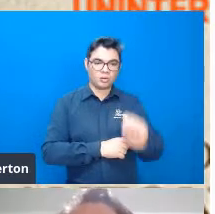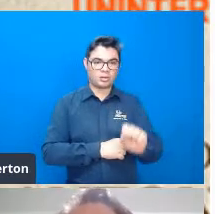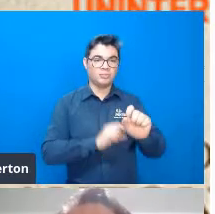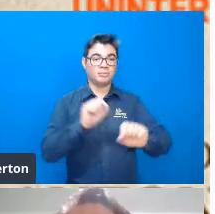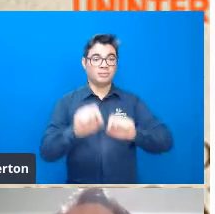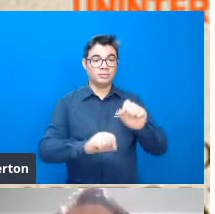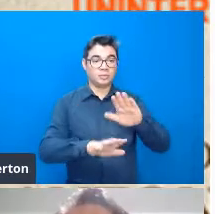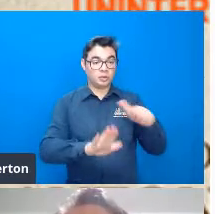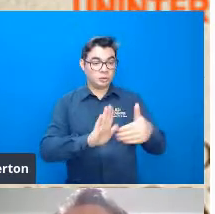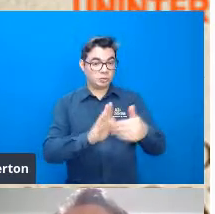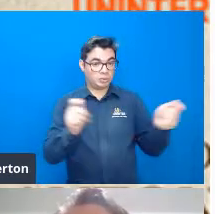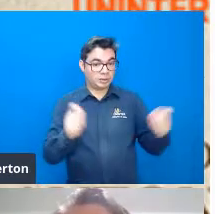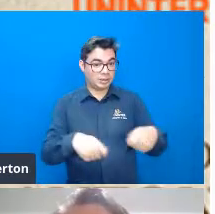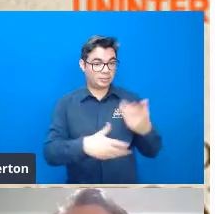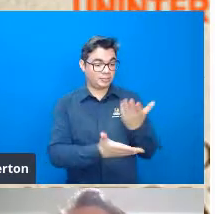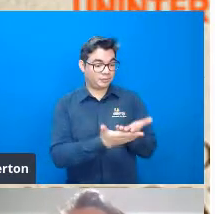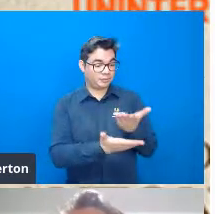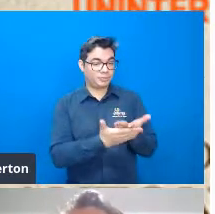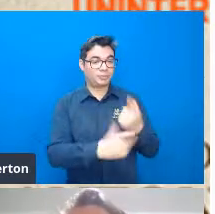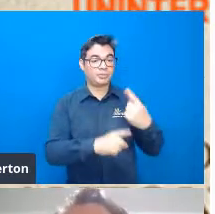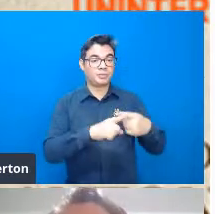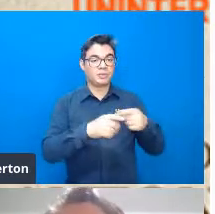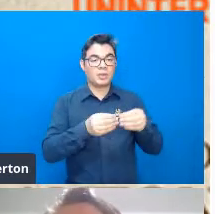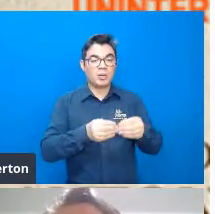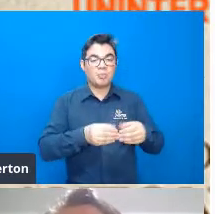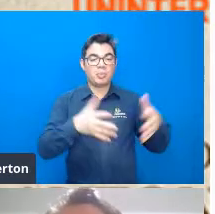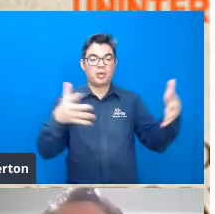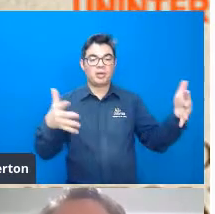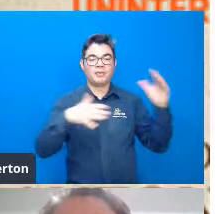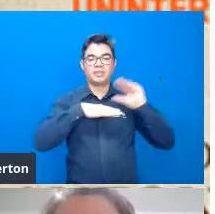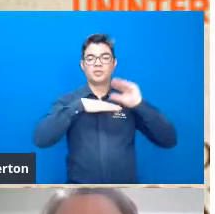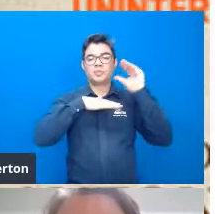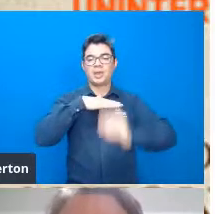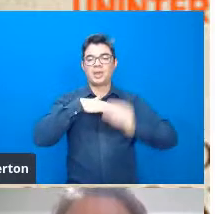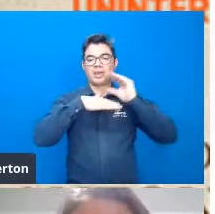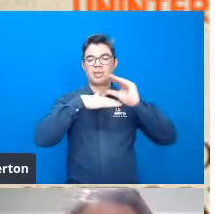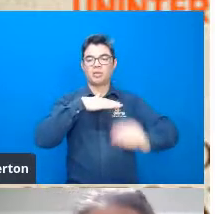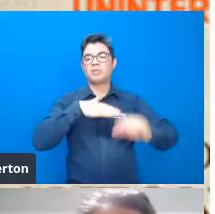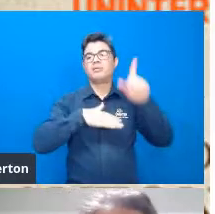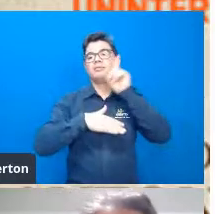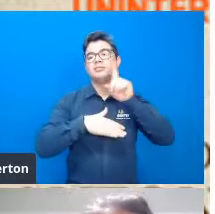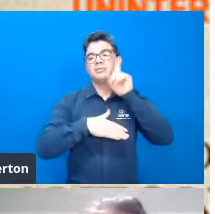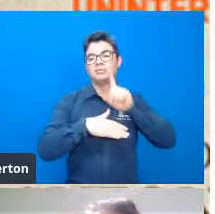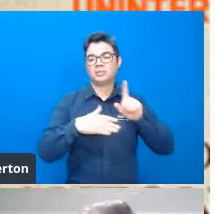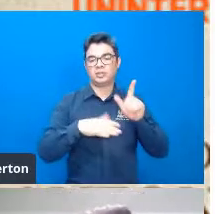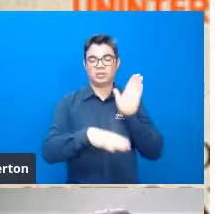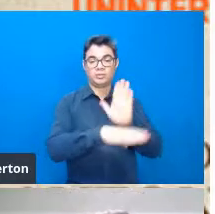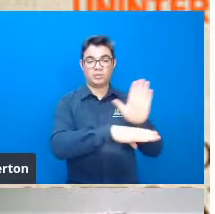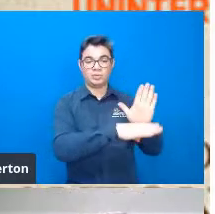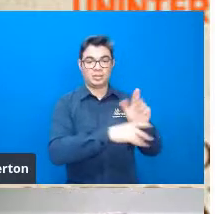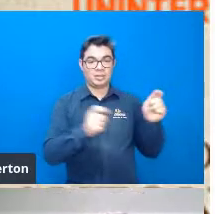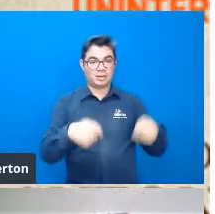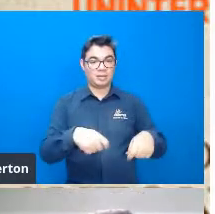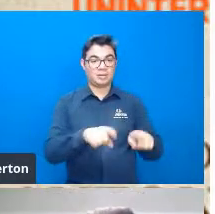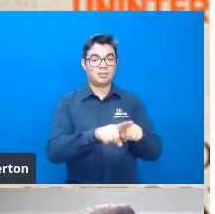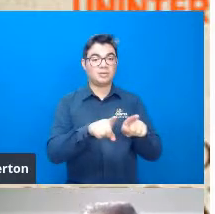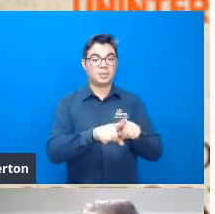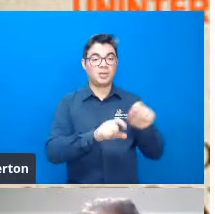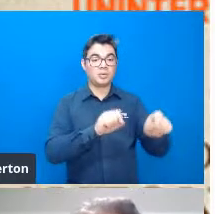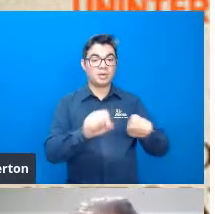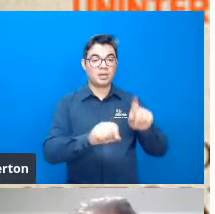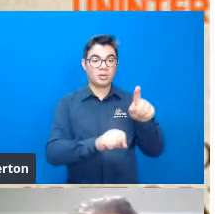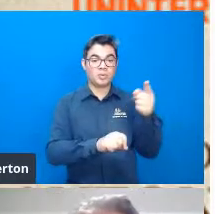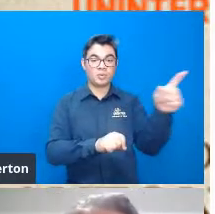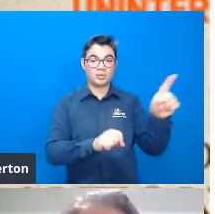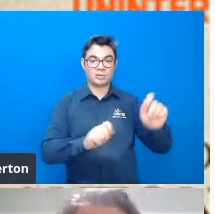possibilitado pela grande explosão nos investimentos da ciência norte-americana. E aí, então, no próximo